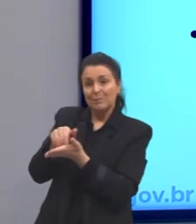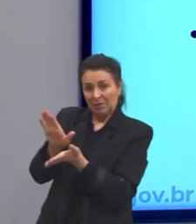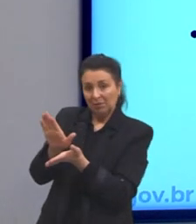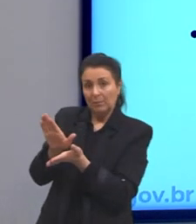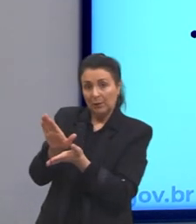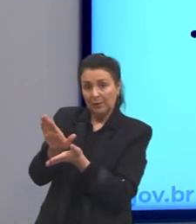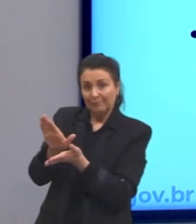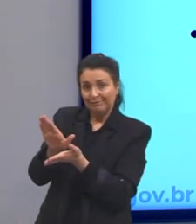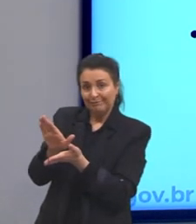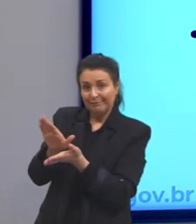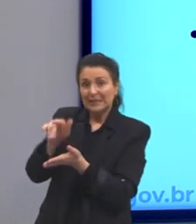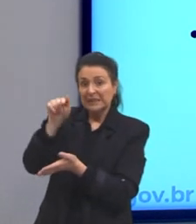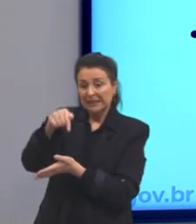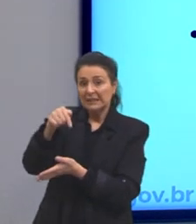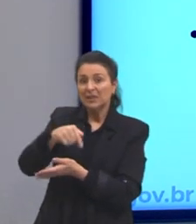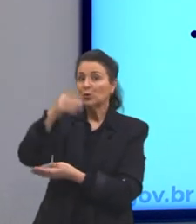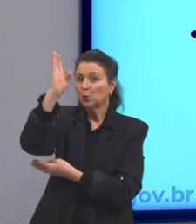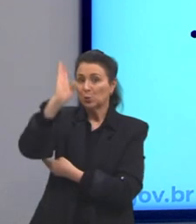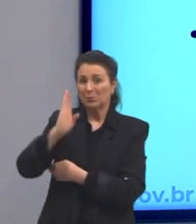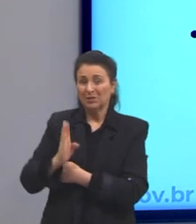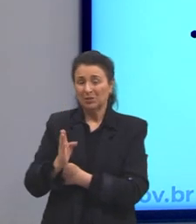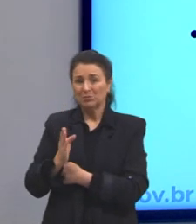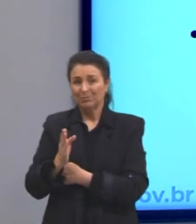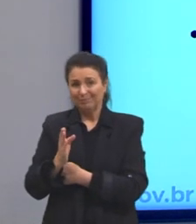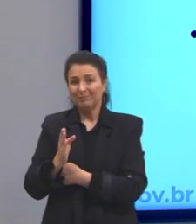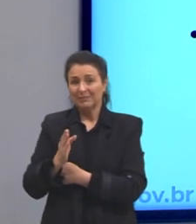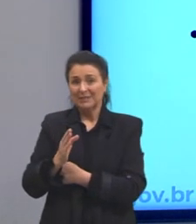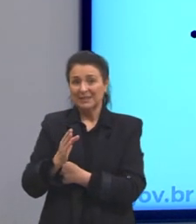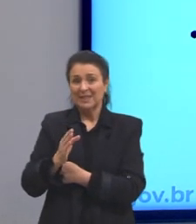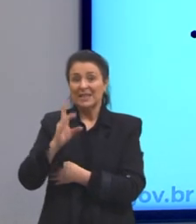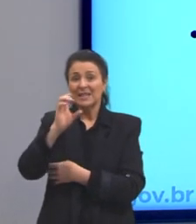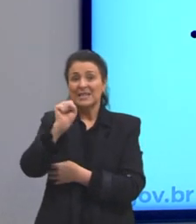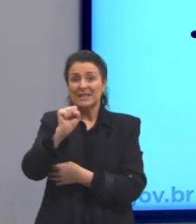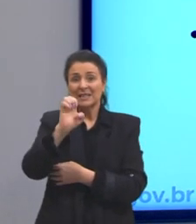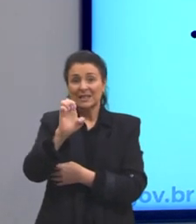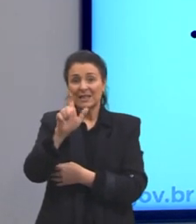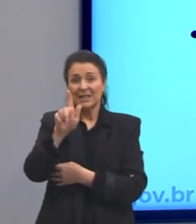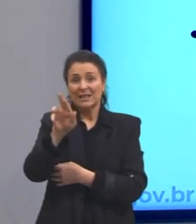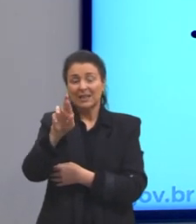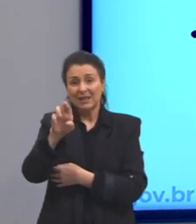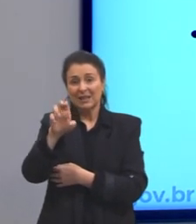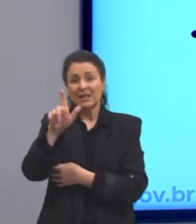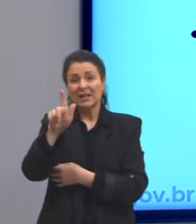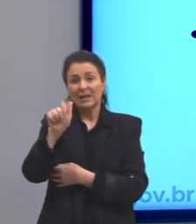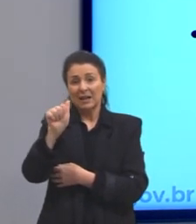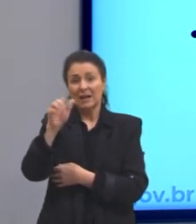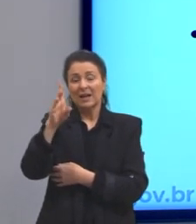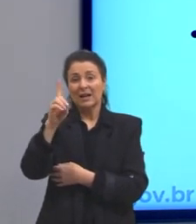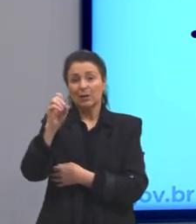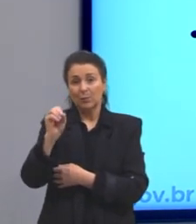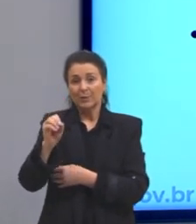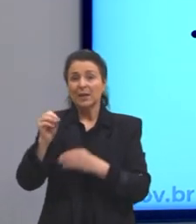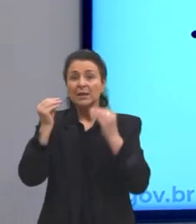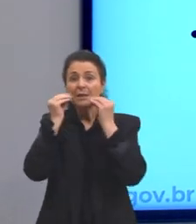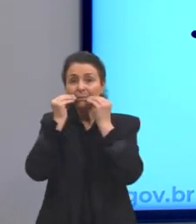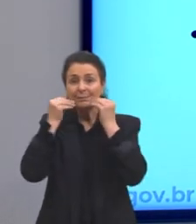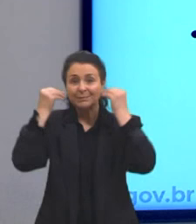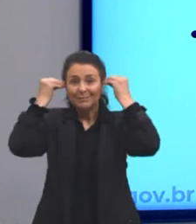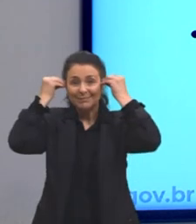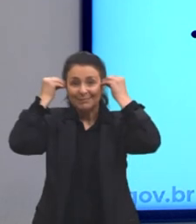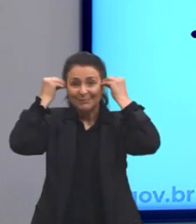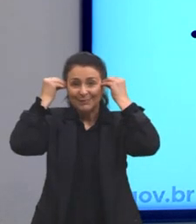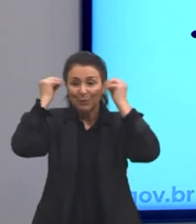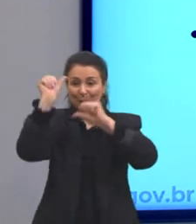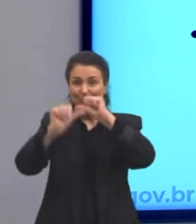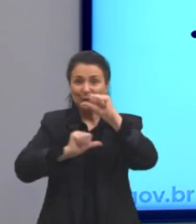foi excluído daqui, mais ou menos assim, a gente pode dizer. E ele foi para Moçambique, na África. E ele se casa com